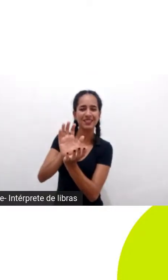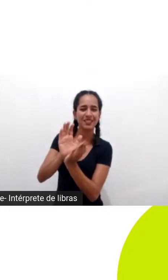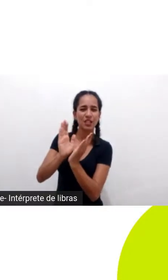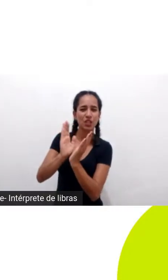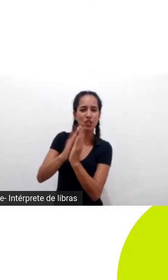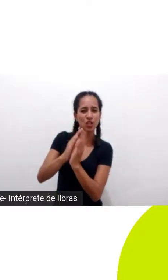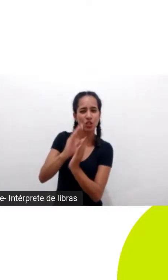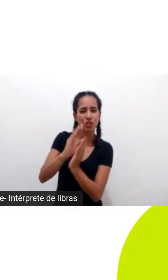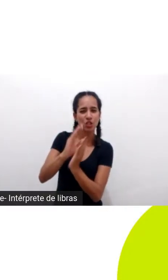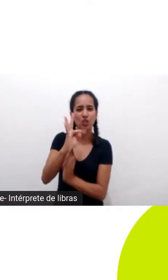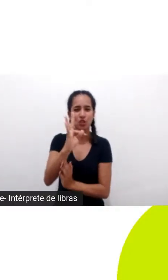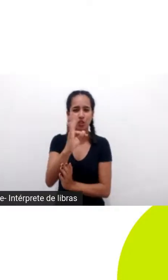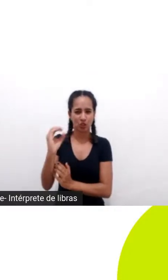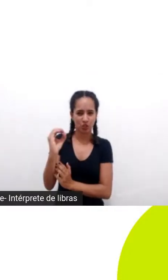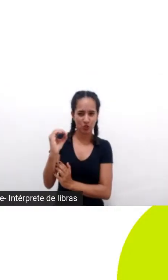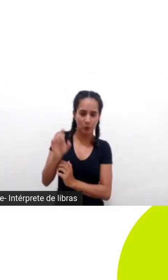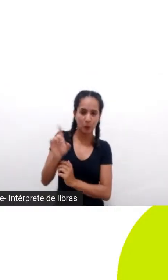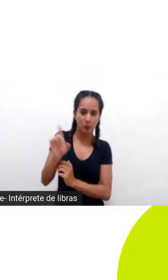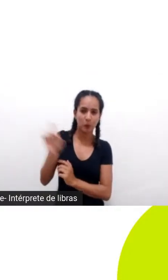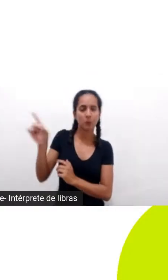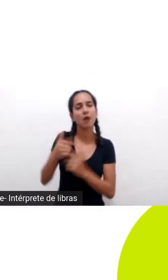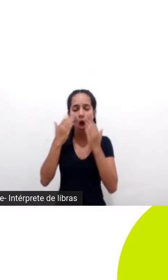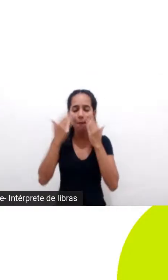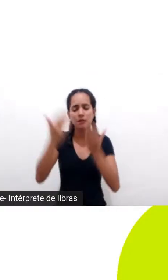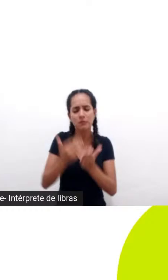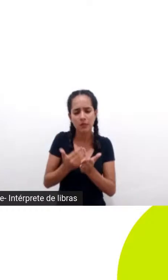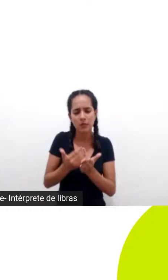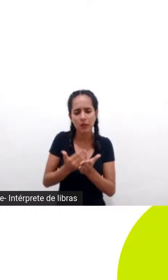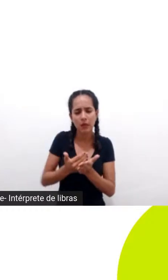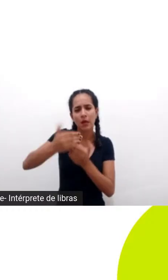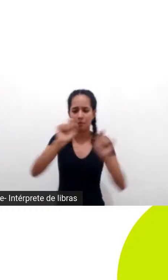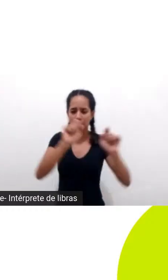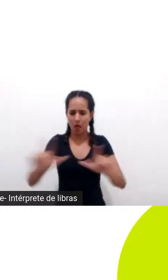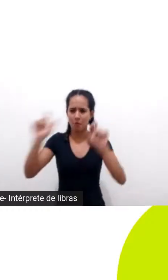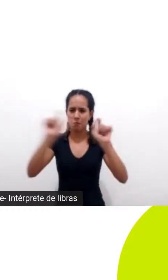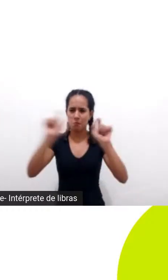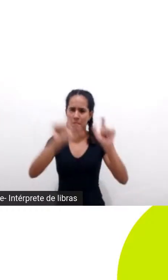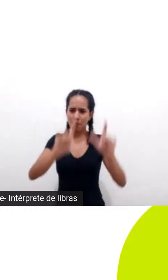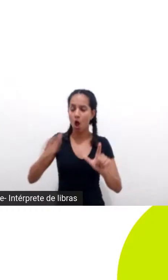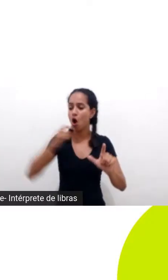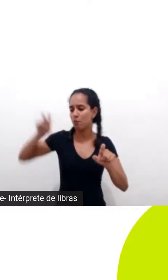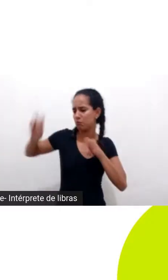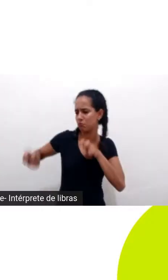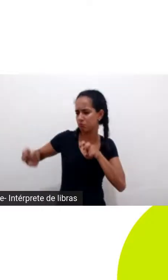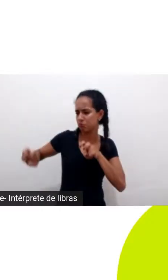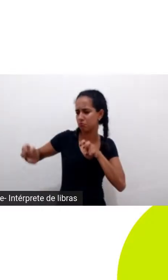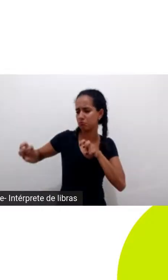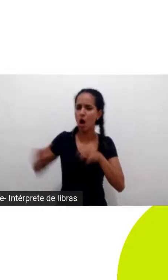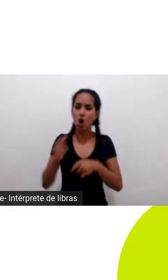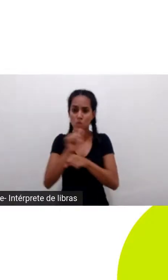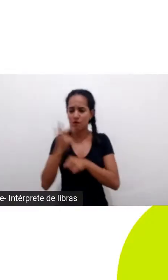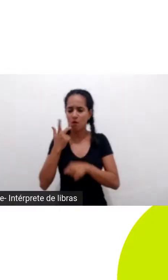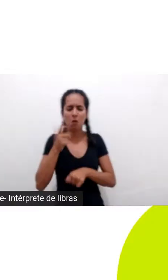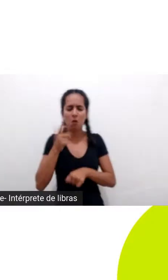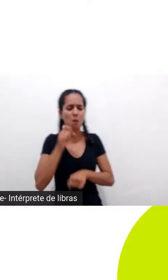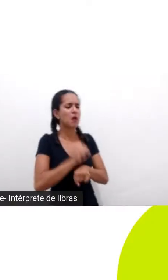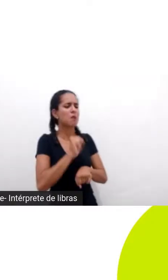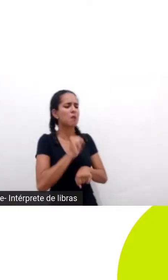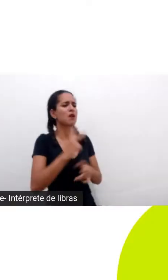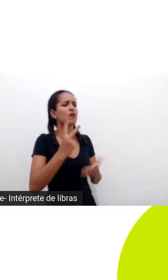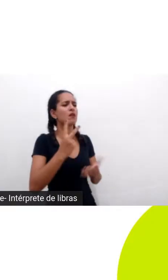tirar dúvidas eu comecei a apresentação e depois de 5 minutos o gerente para e fala para, para, para o que você veio fazer aqui?